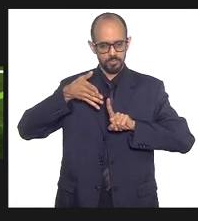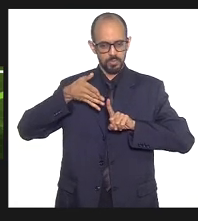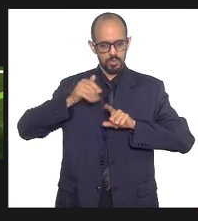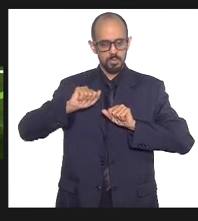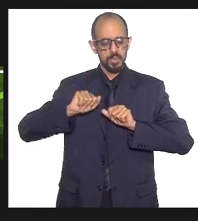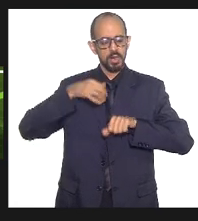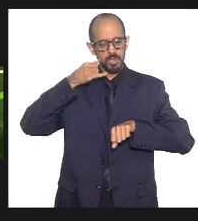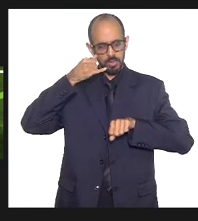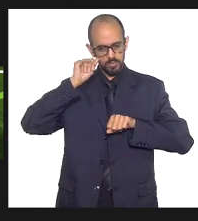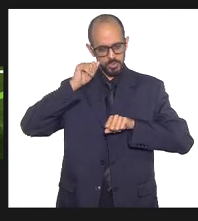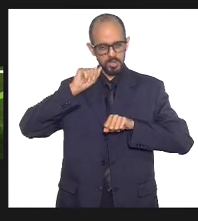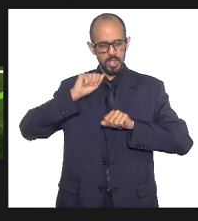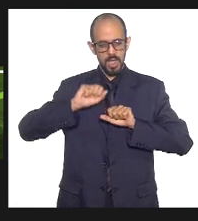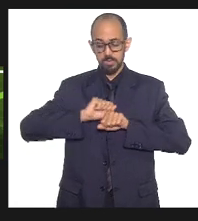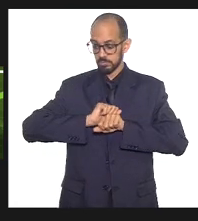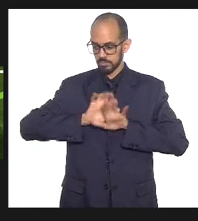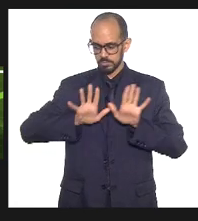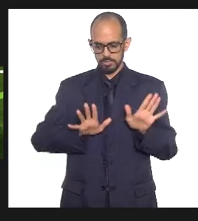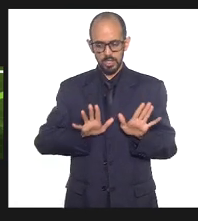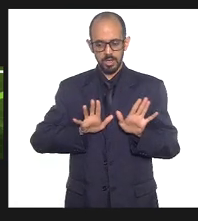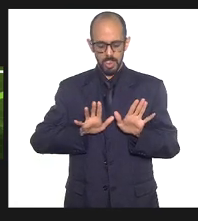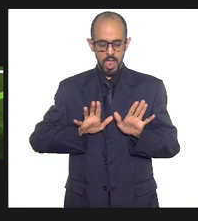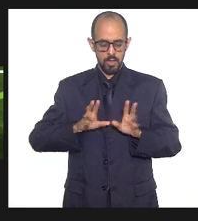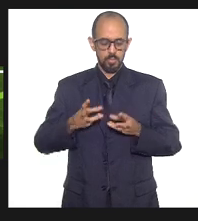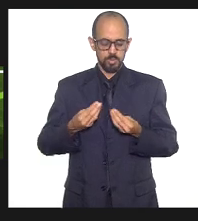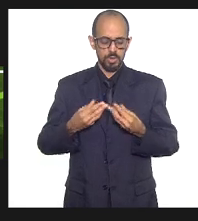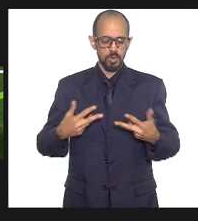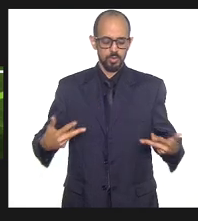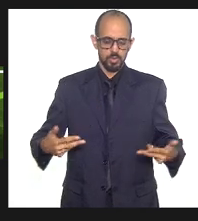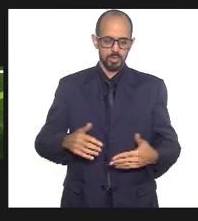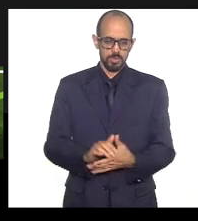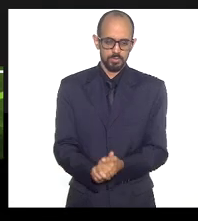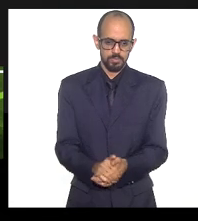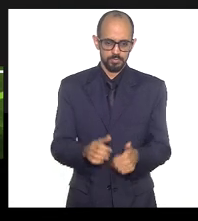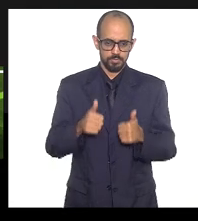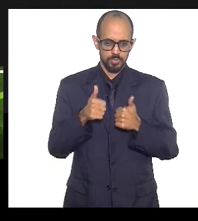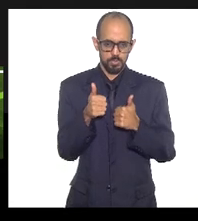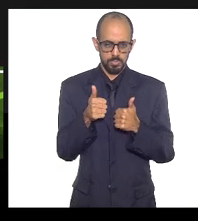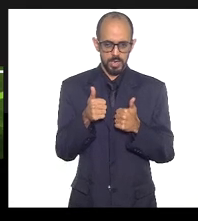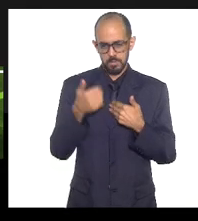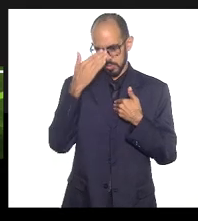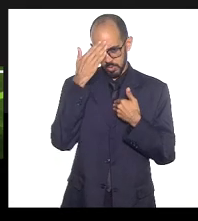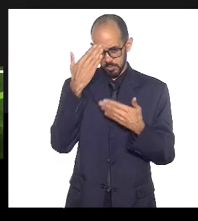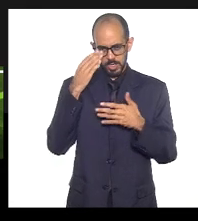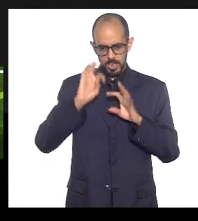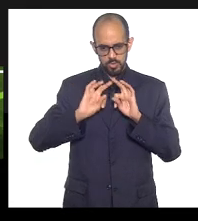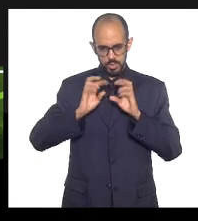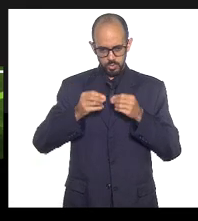exposição ao extremo. Ok? Obrigado a todos e todas.